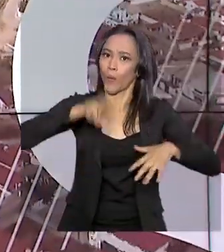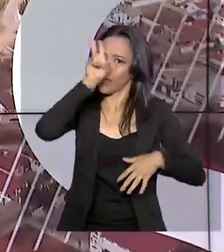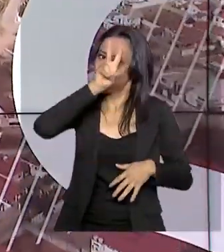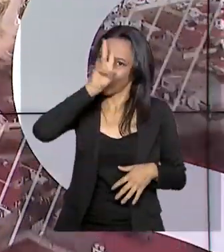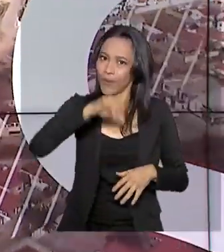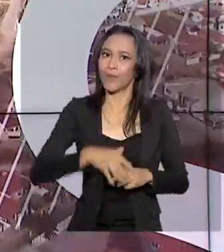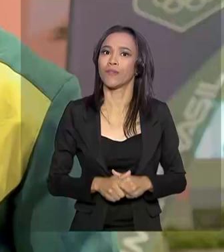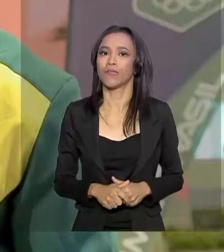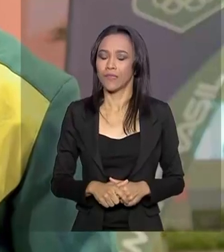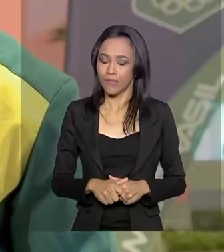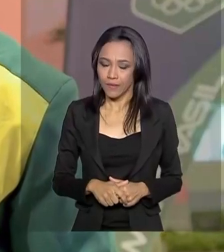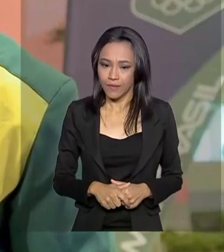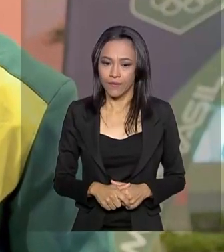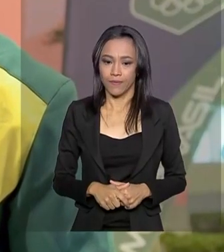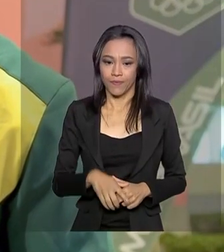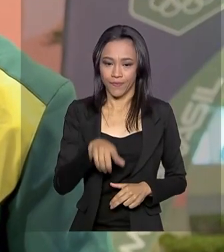jogos.